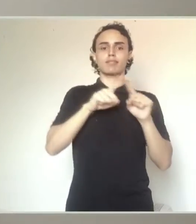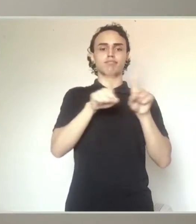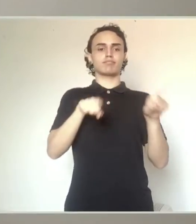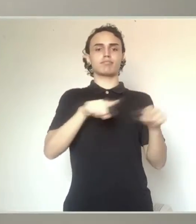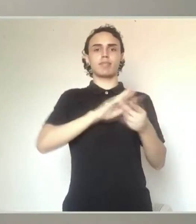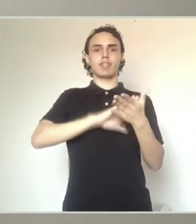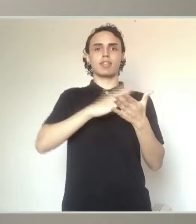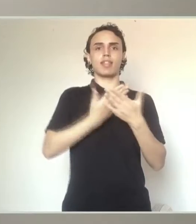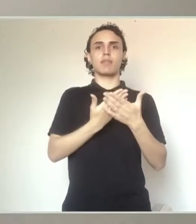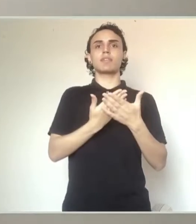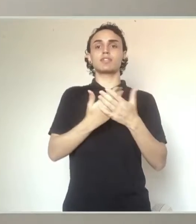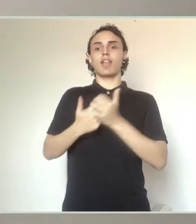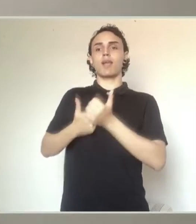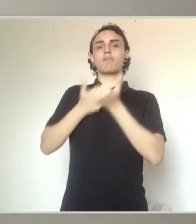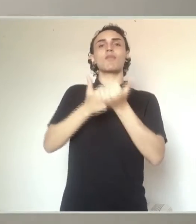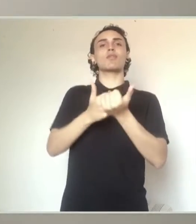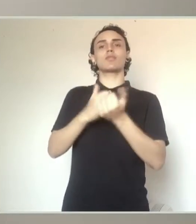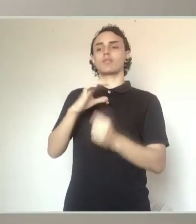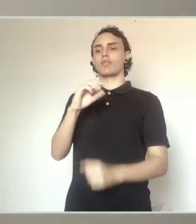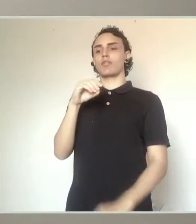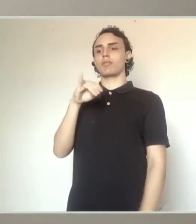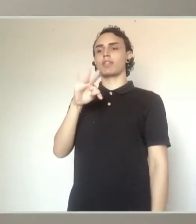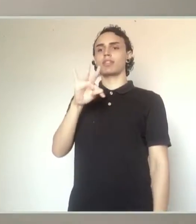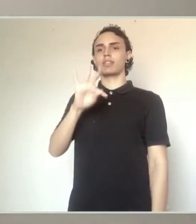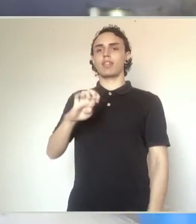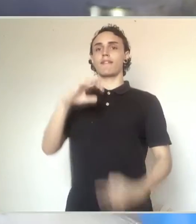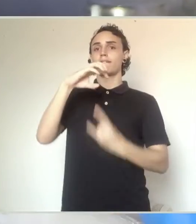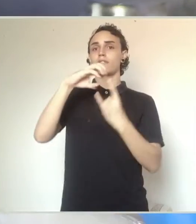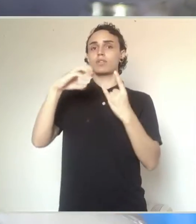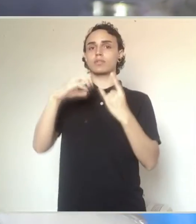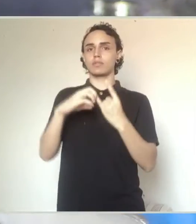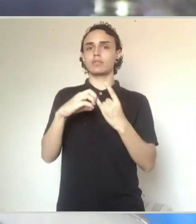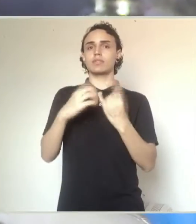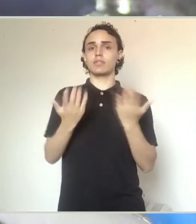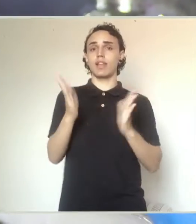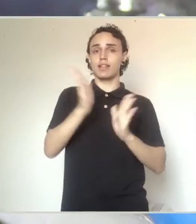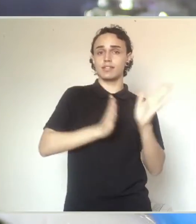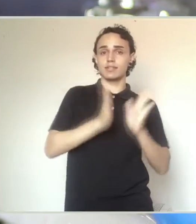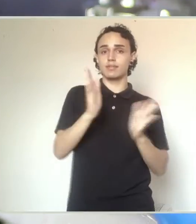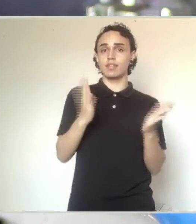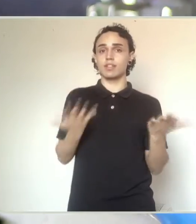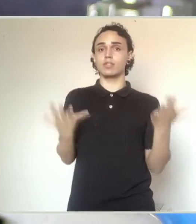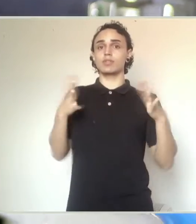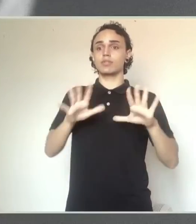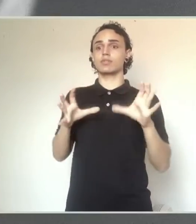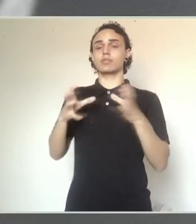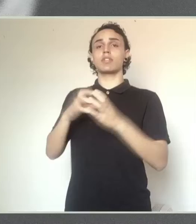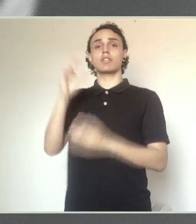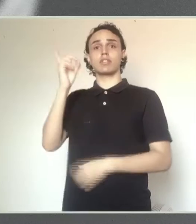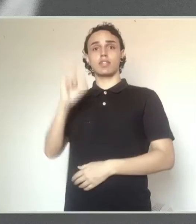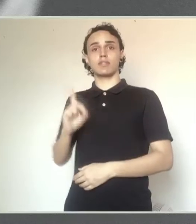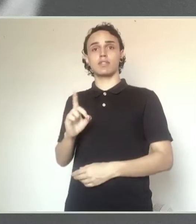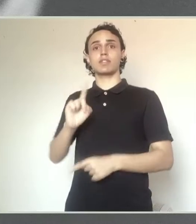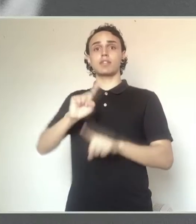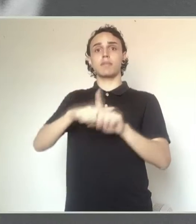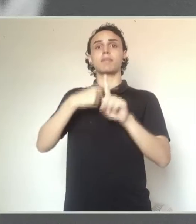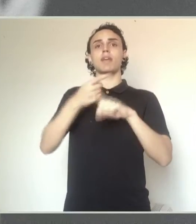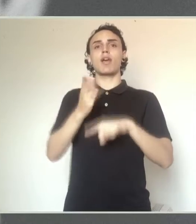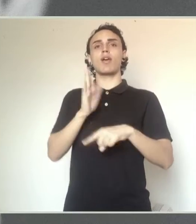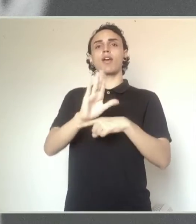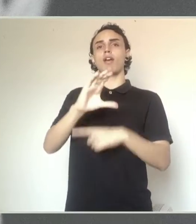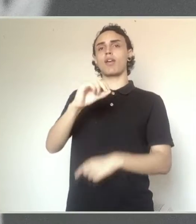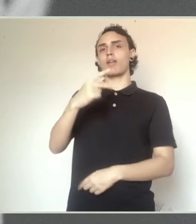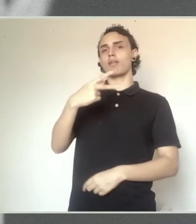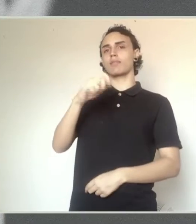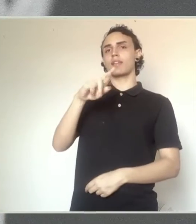com apoio do Comitê Fiocruz pela acessibilidade e inclusão das pessoas com deficiência e da cooperação social da